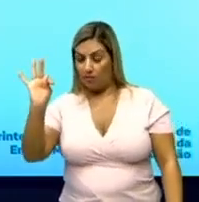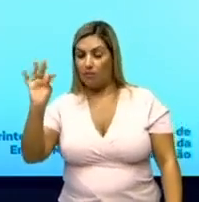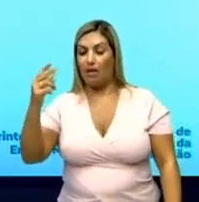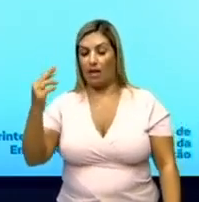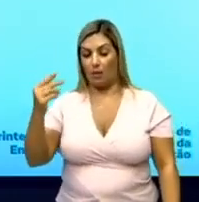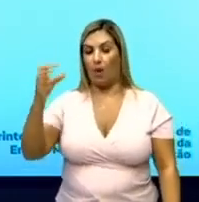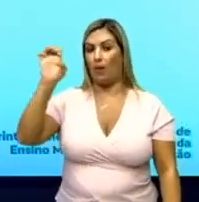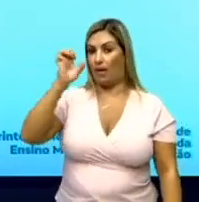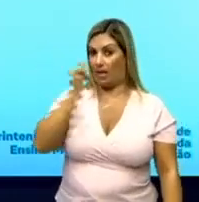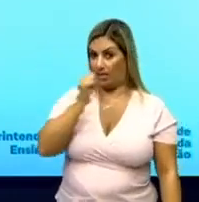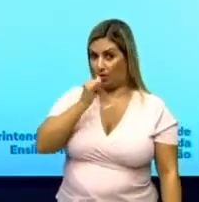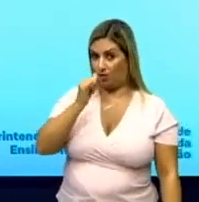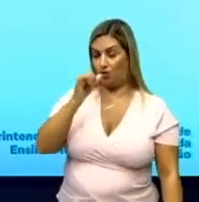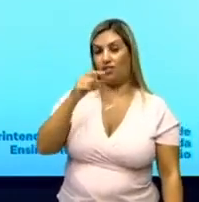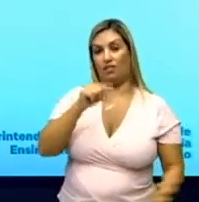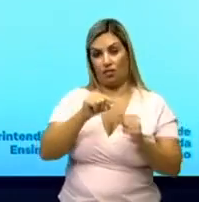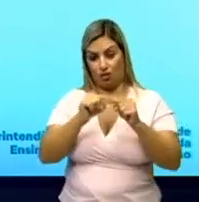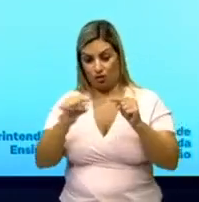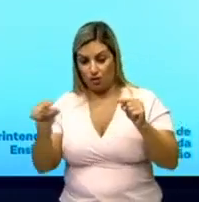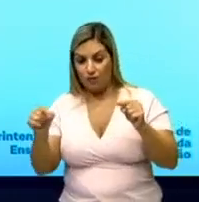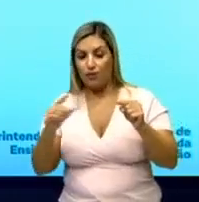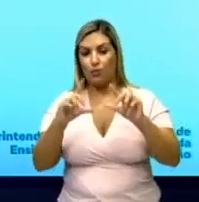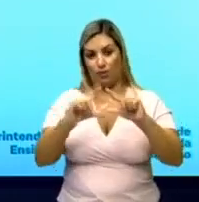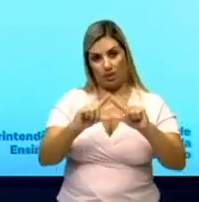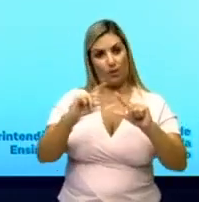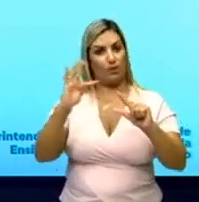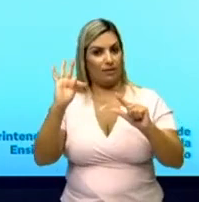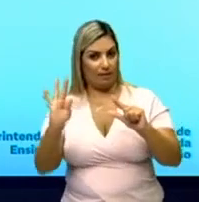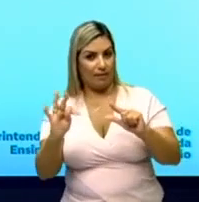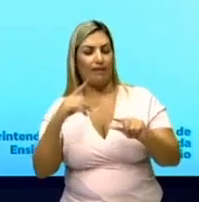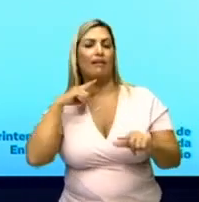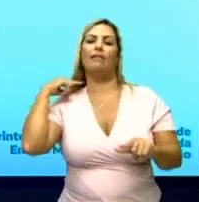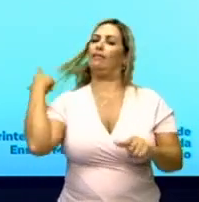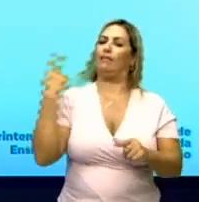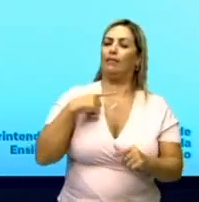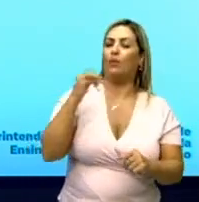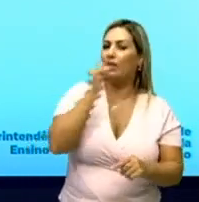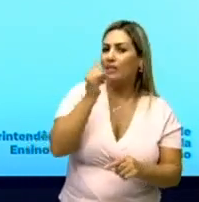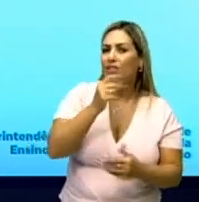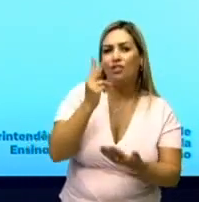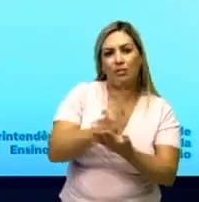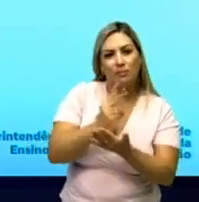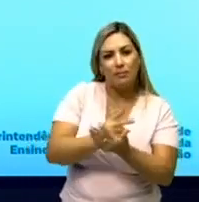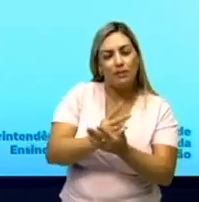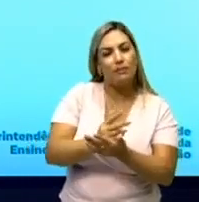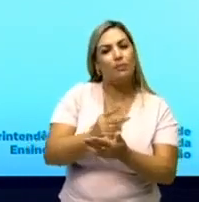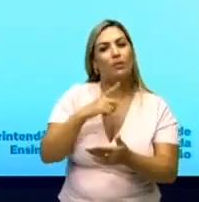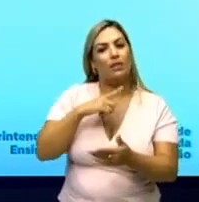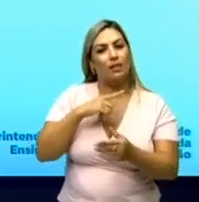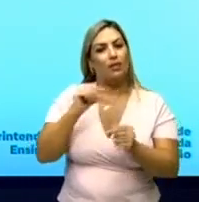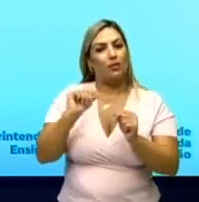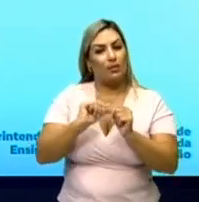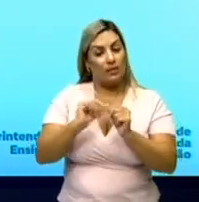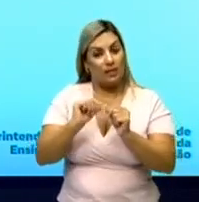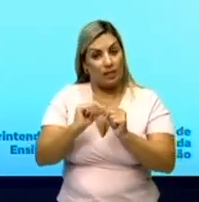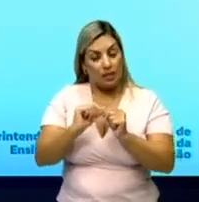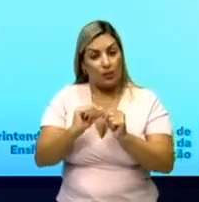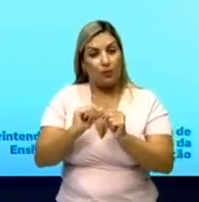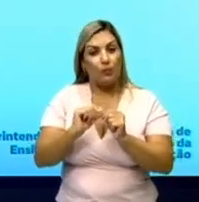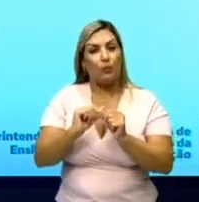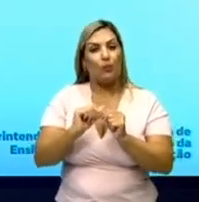Potência vai ser a energia gasta em certo tempo. Eu gasto uma certa energia em certo tempo. Eu tenho